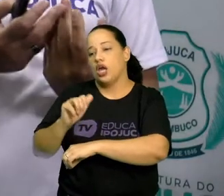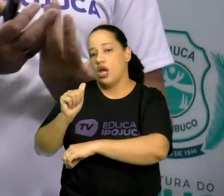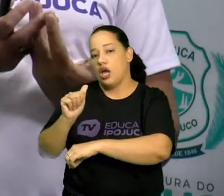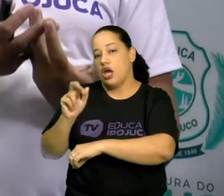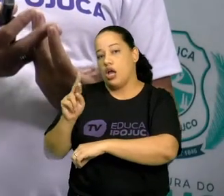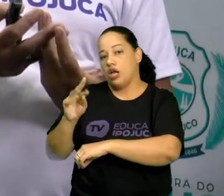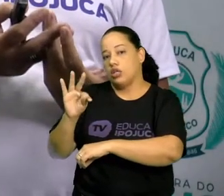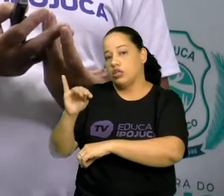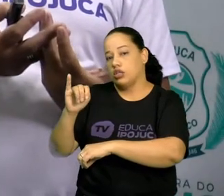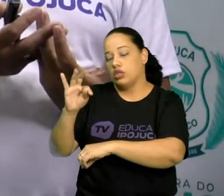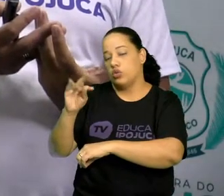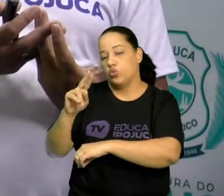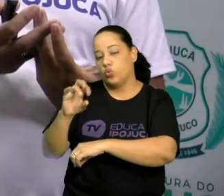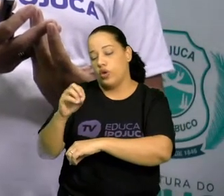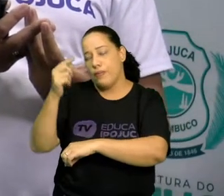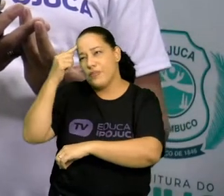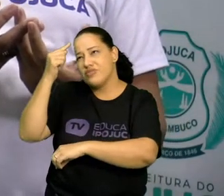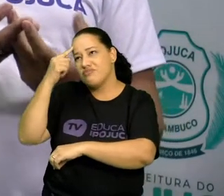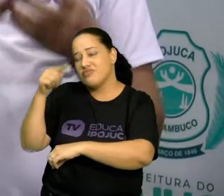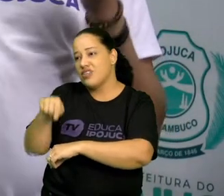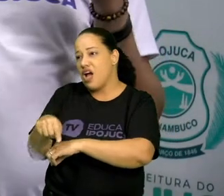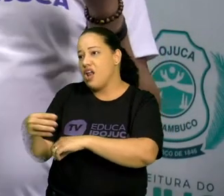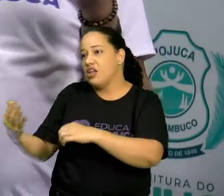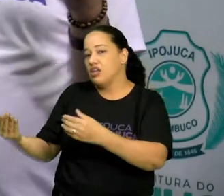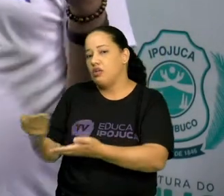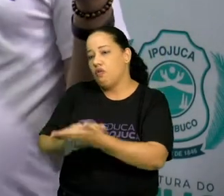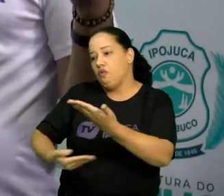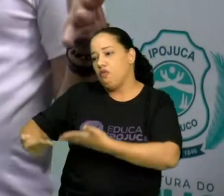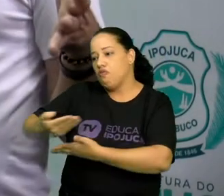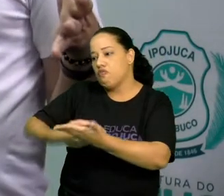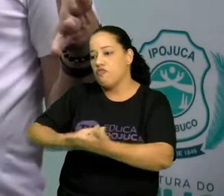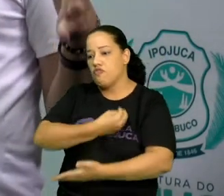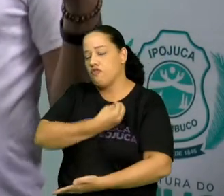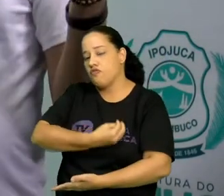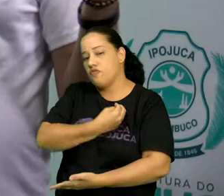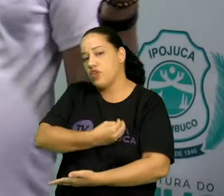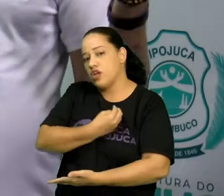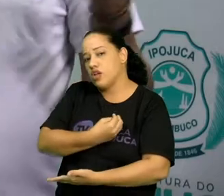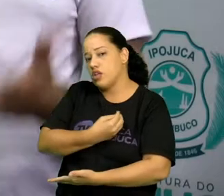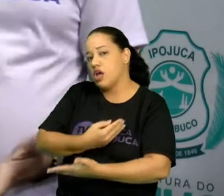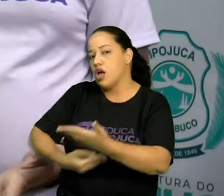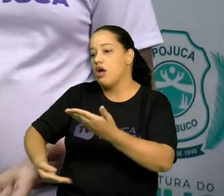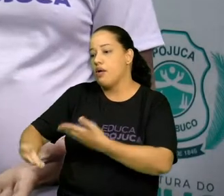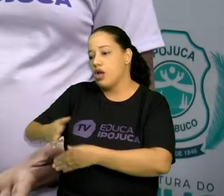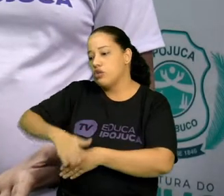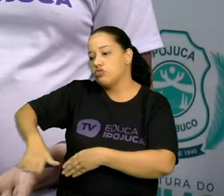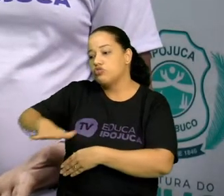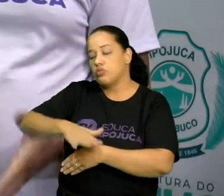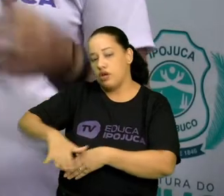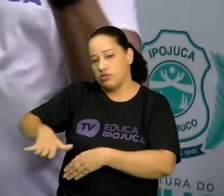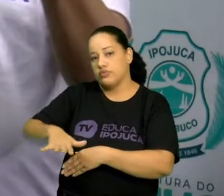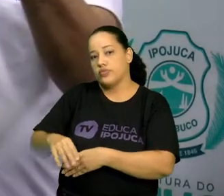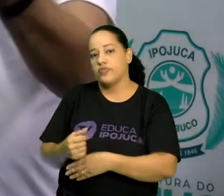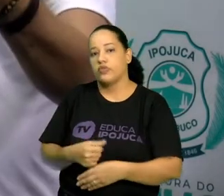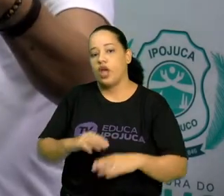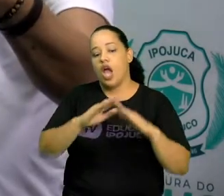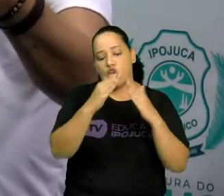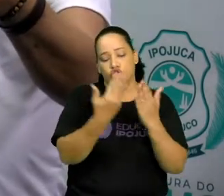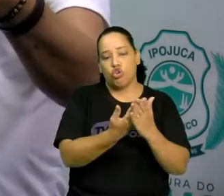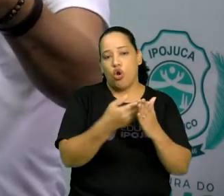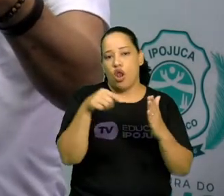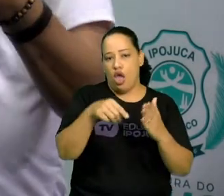convivência. Então, é você pensar um espaço de convivência. A escola é um espaço de convivência?